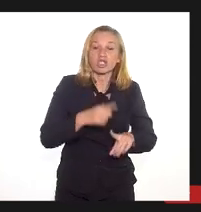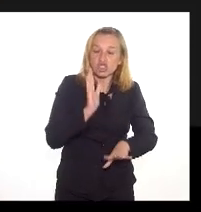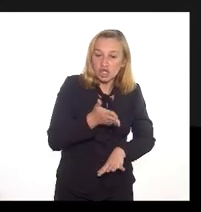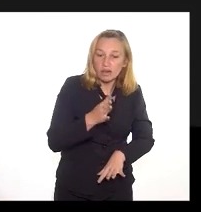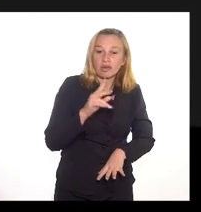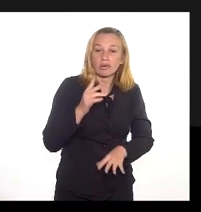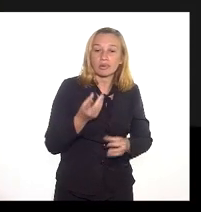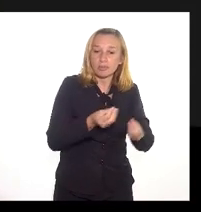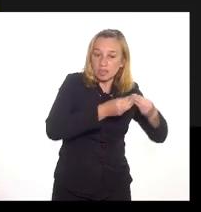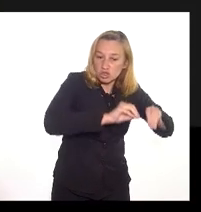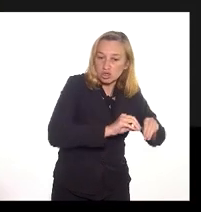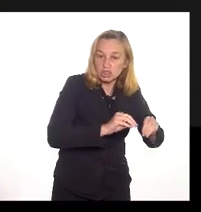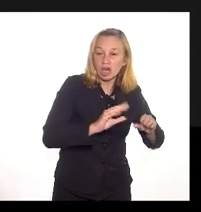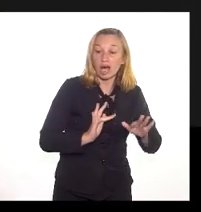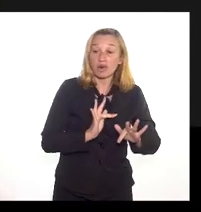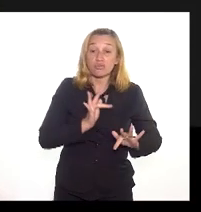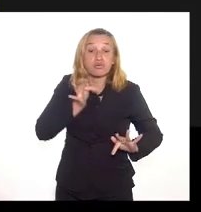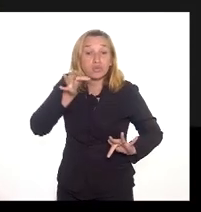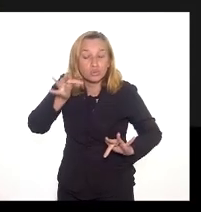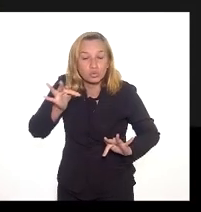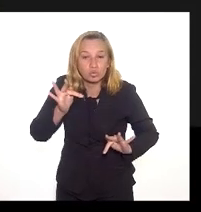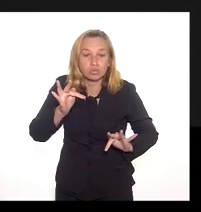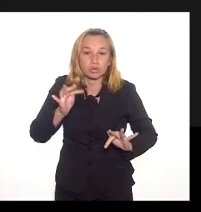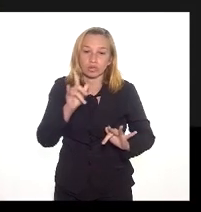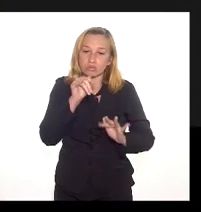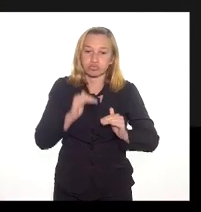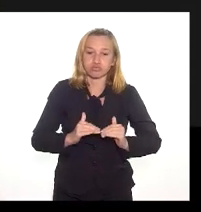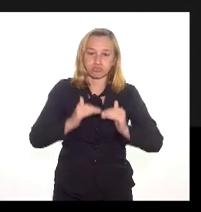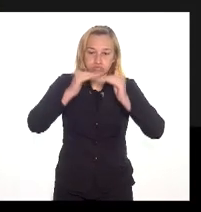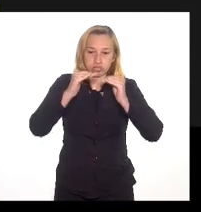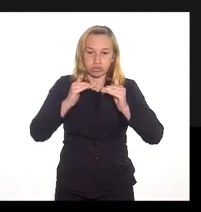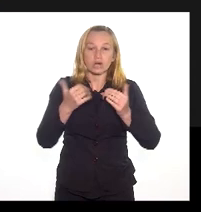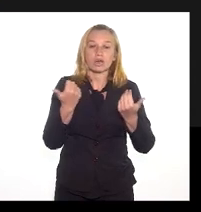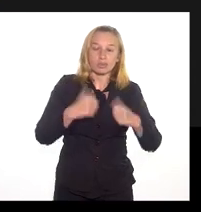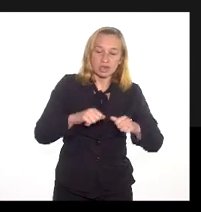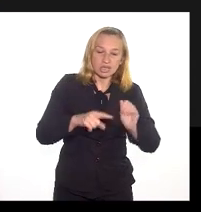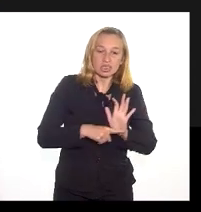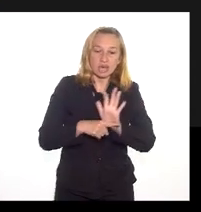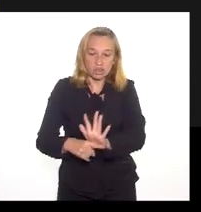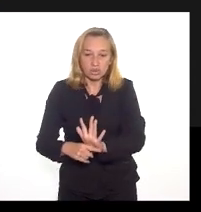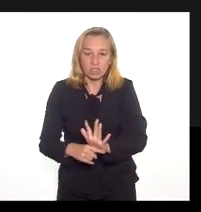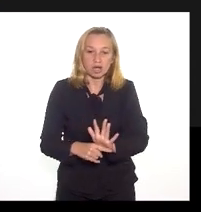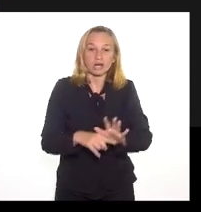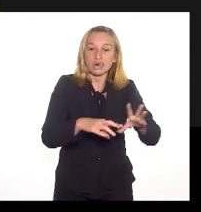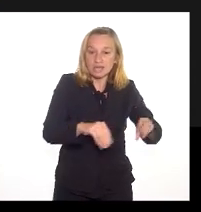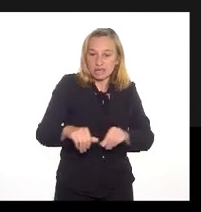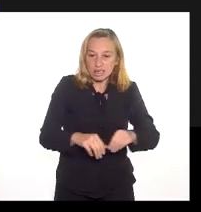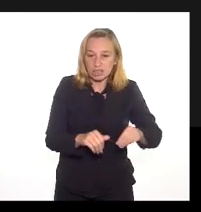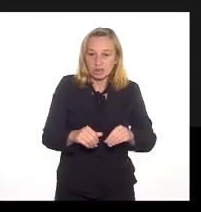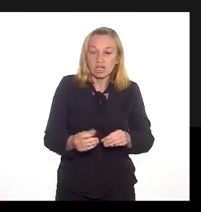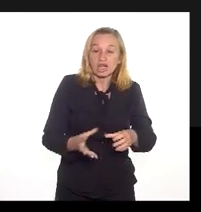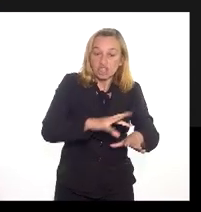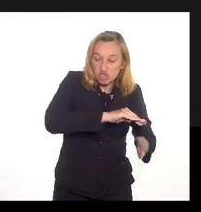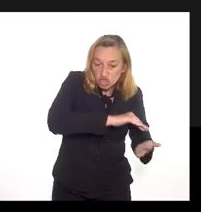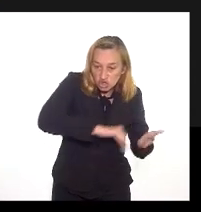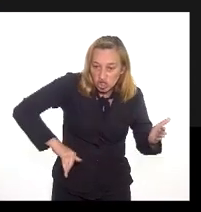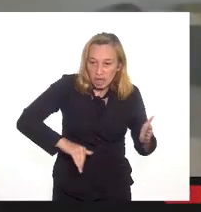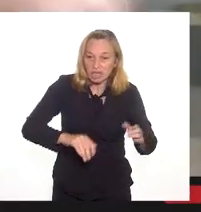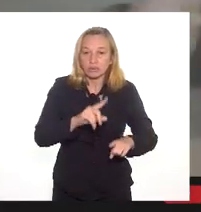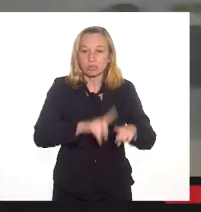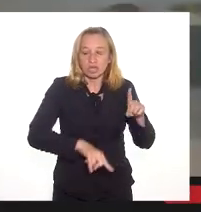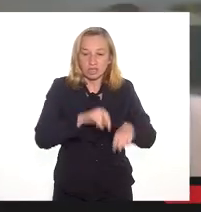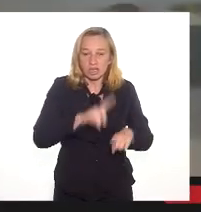as futuras inundações da região e ele tem que ser recuperado. no meu entender, no aterro tem que ser retirado desse material